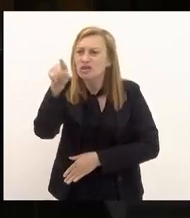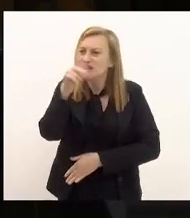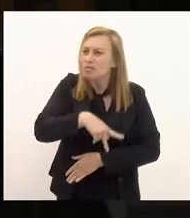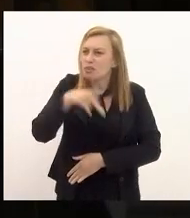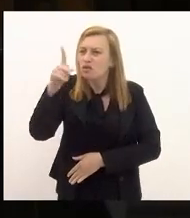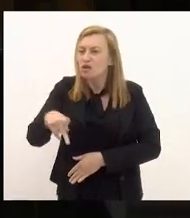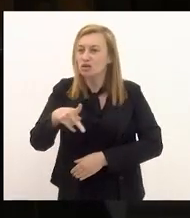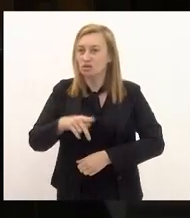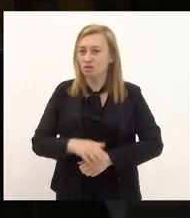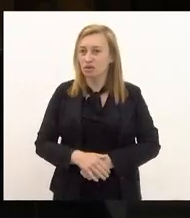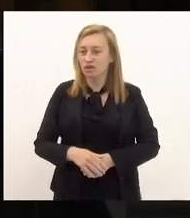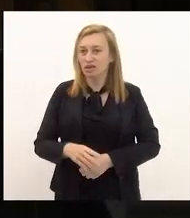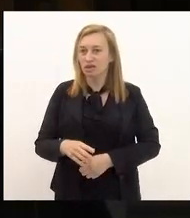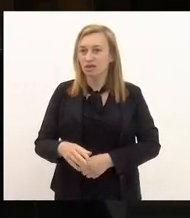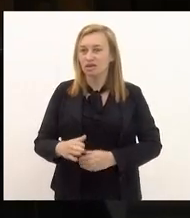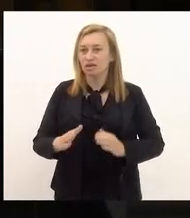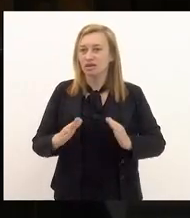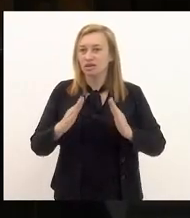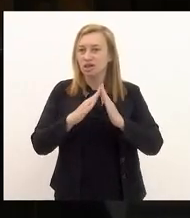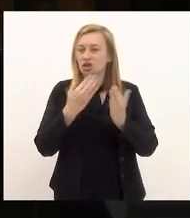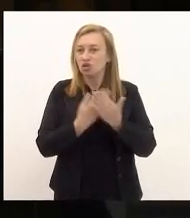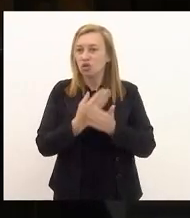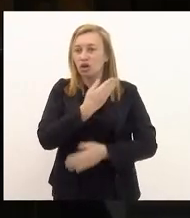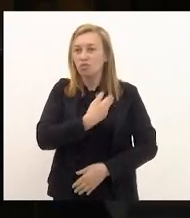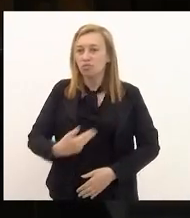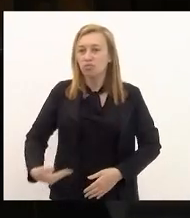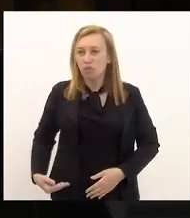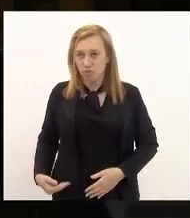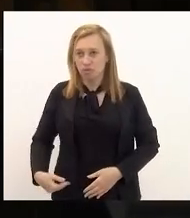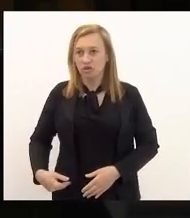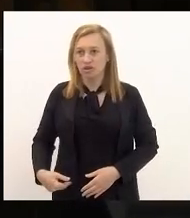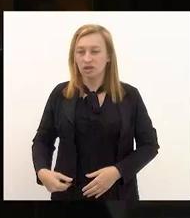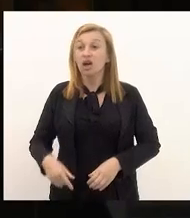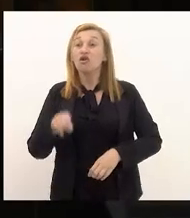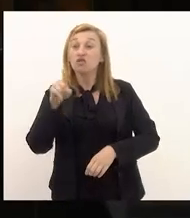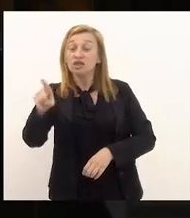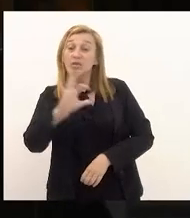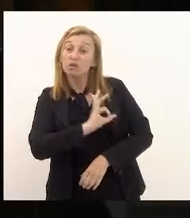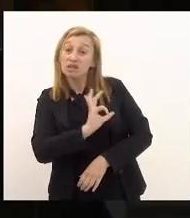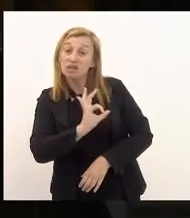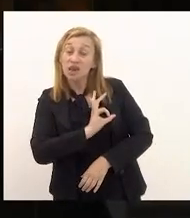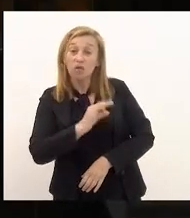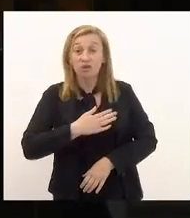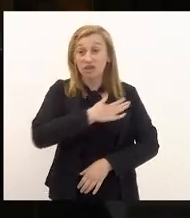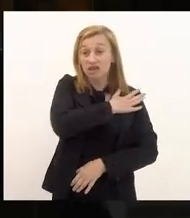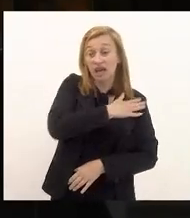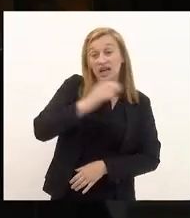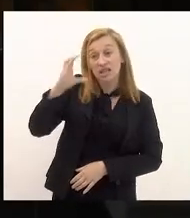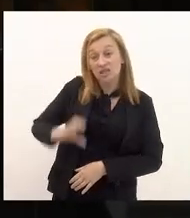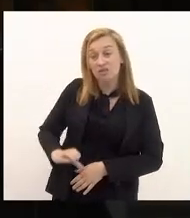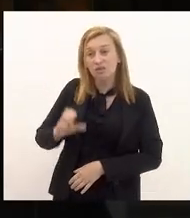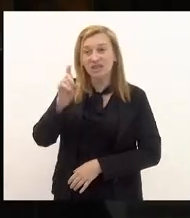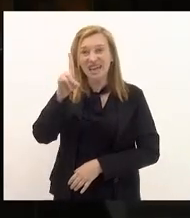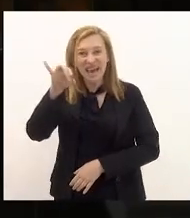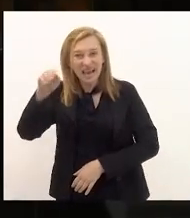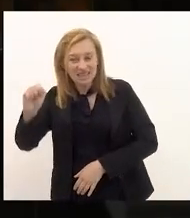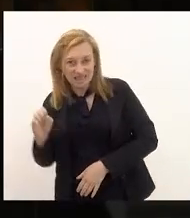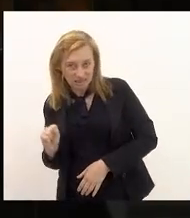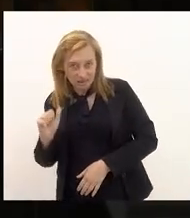da rede pública de ensino para você policial militar policial civil agente do Degaze